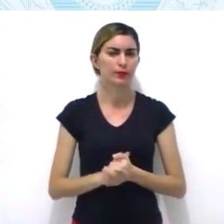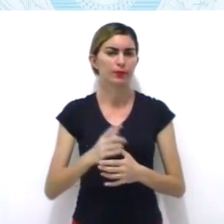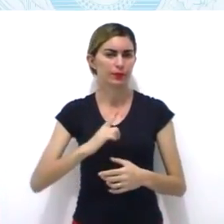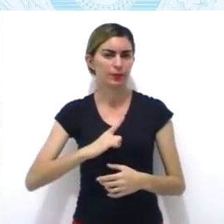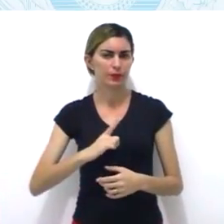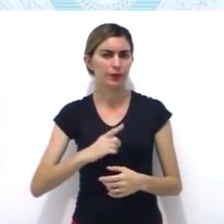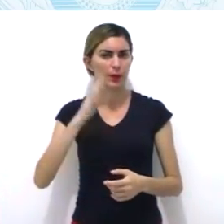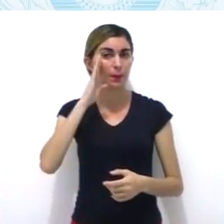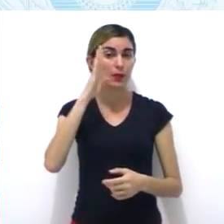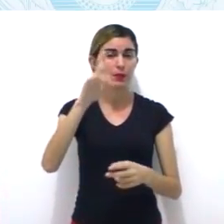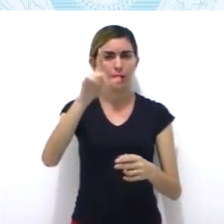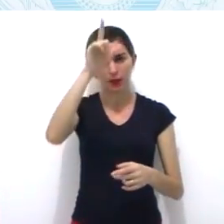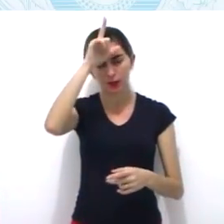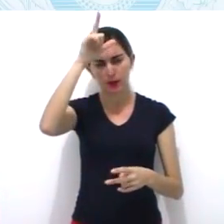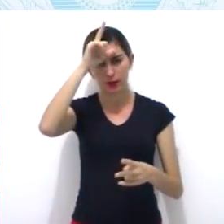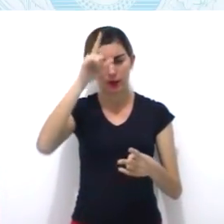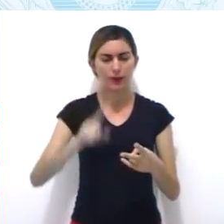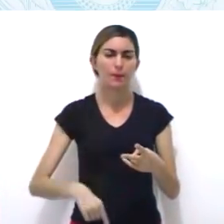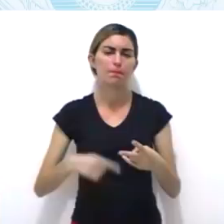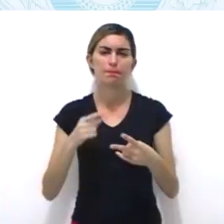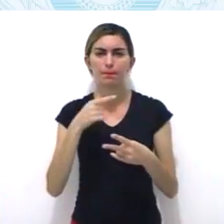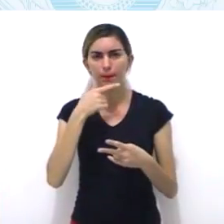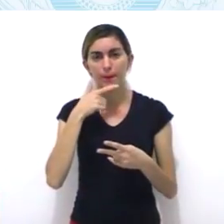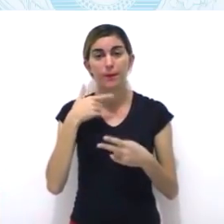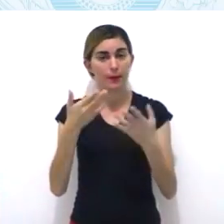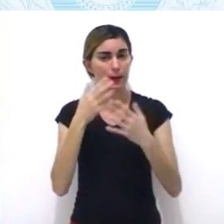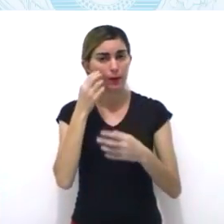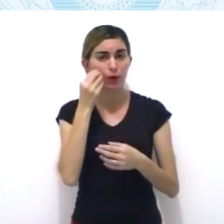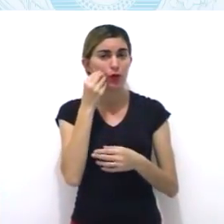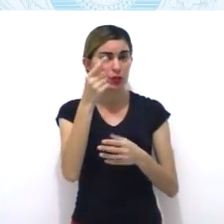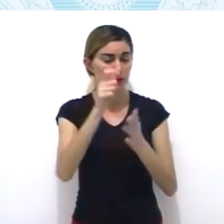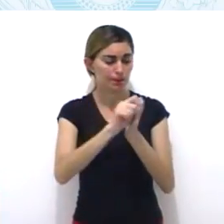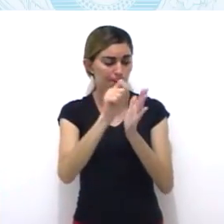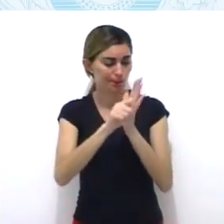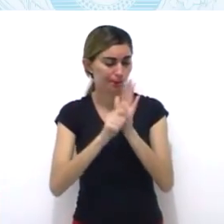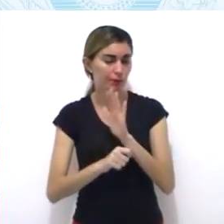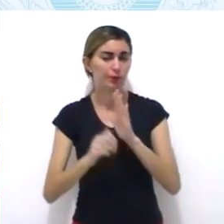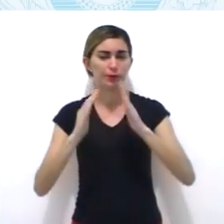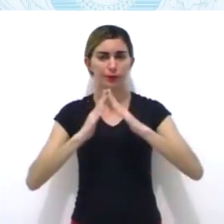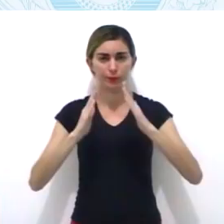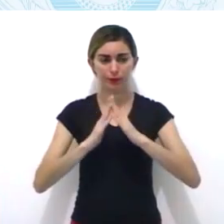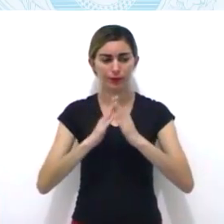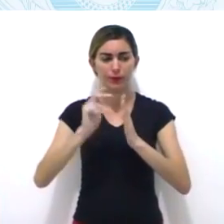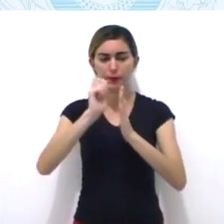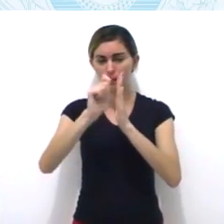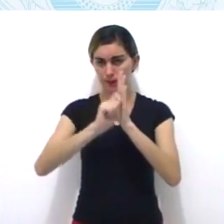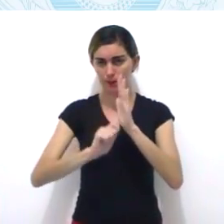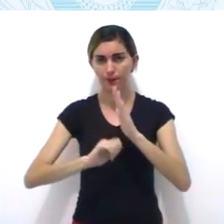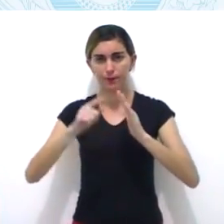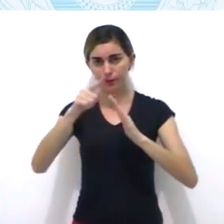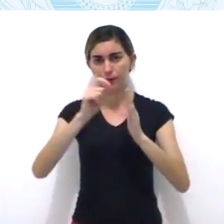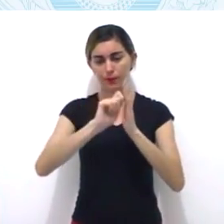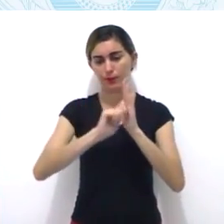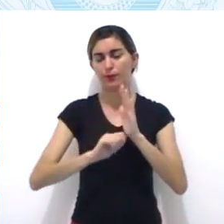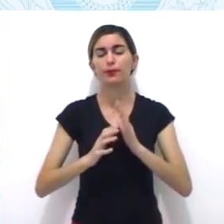quero que vocês anotem principais integrantes da conjuração mineira e confidentes.